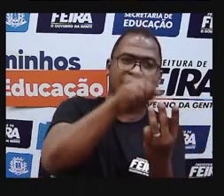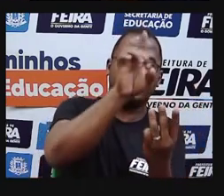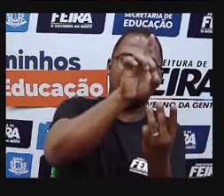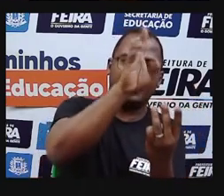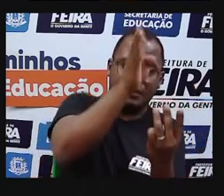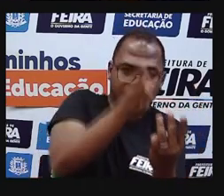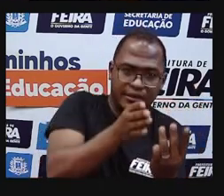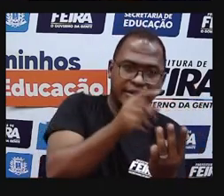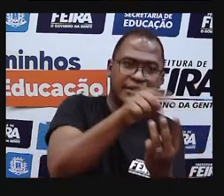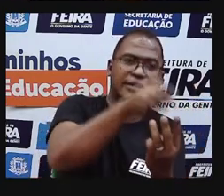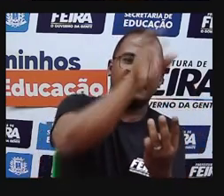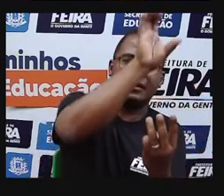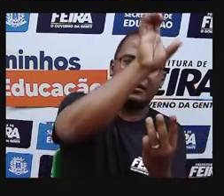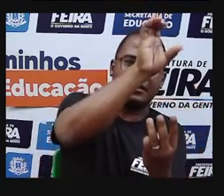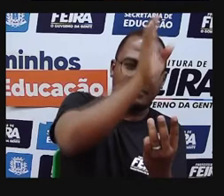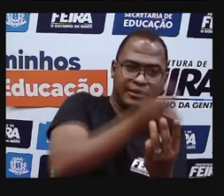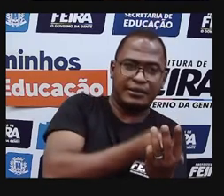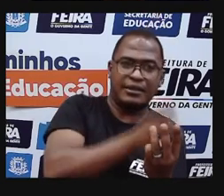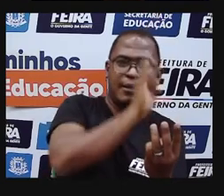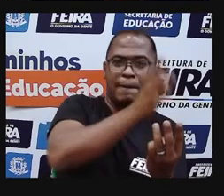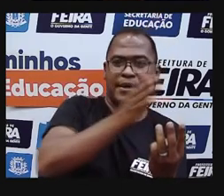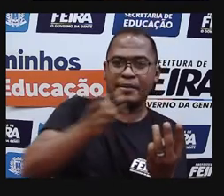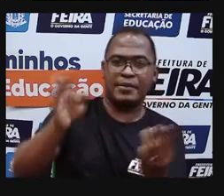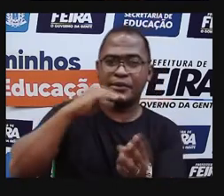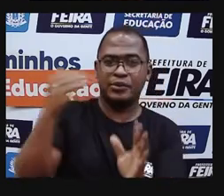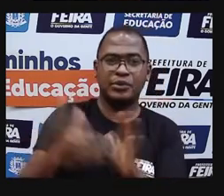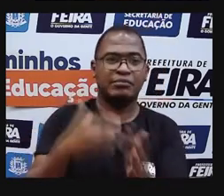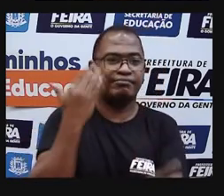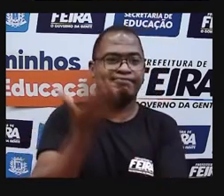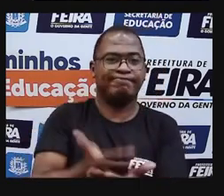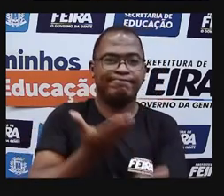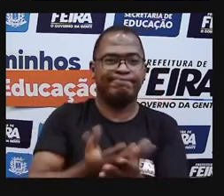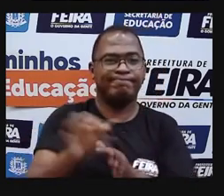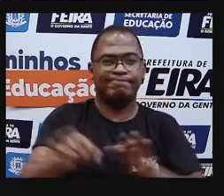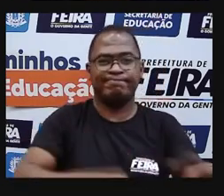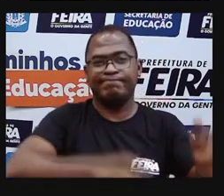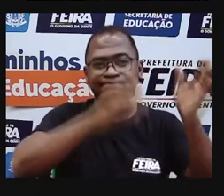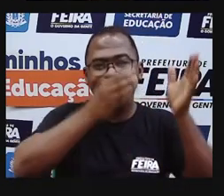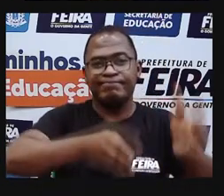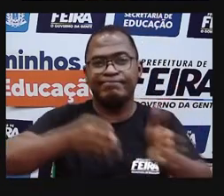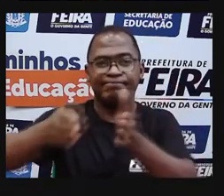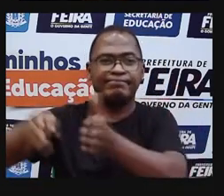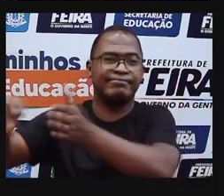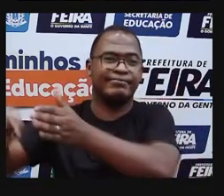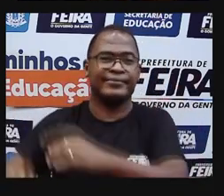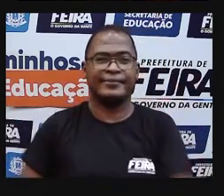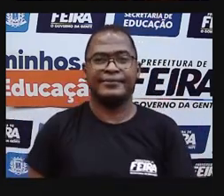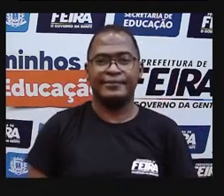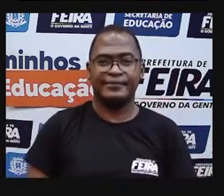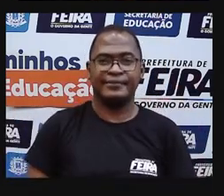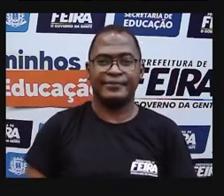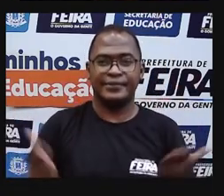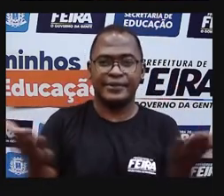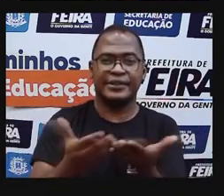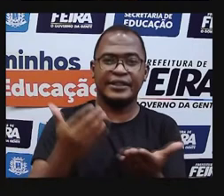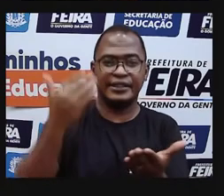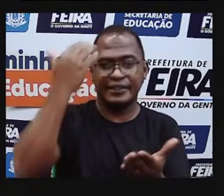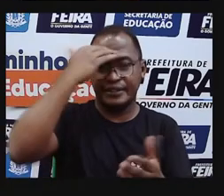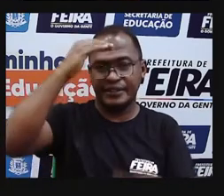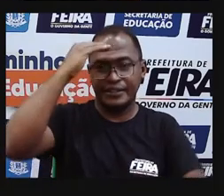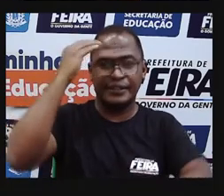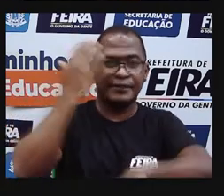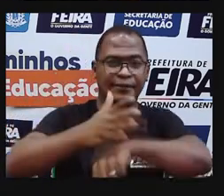é a ordem, né, que nós precisamos organizar os números. Ah, e antes da gente jogar, vou botar um joguinho aqui pra gente exercitar um pouquinho.